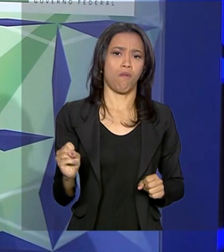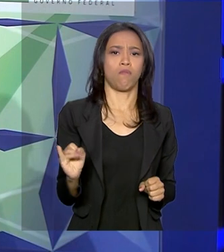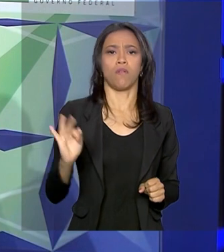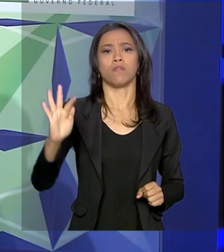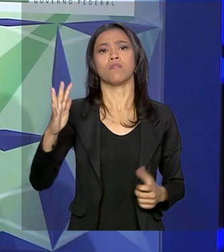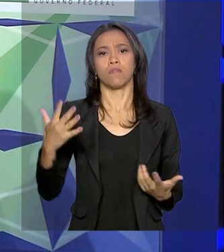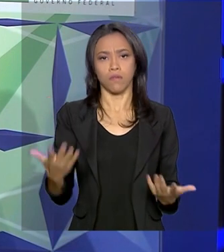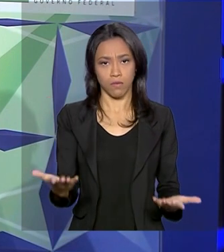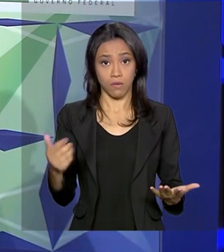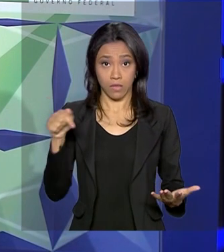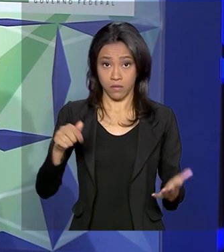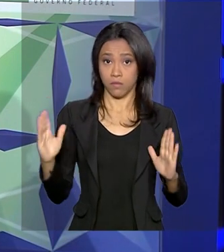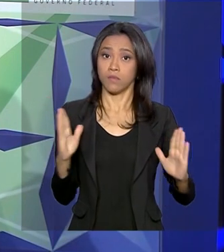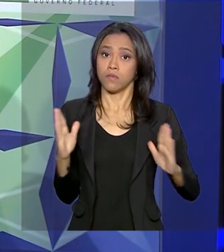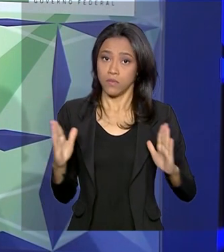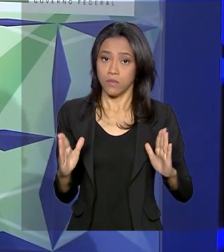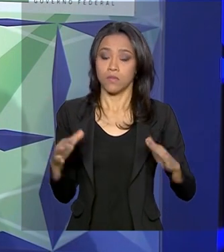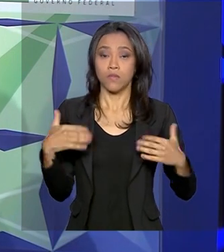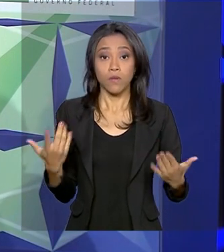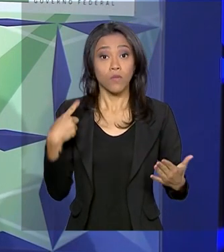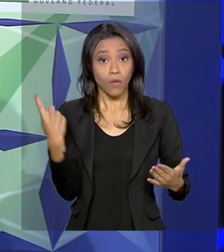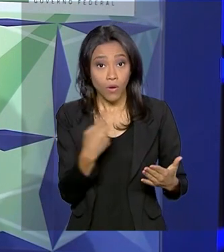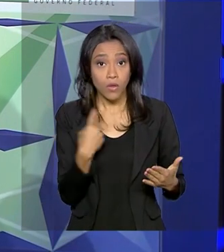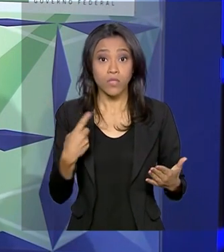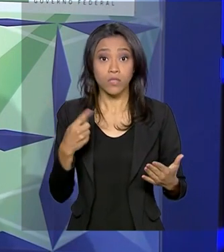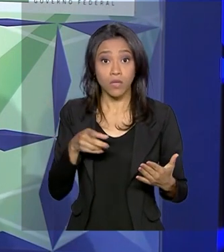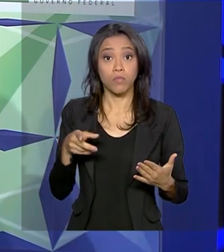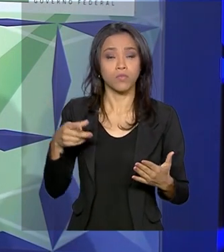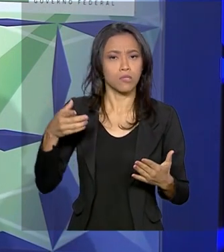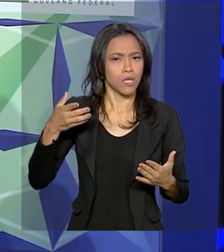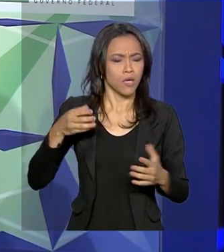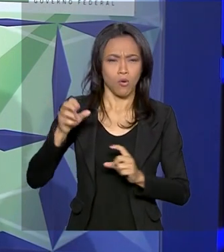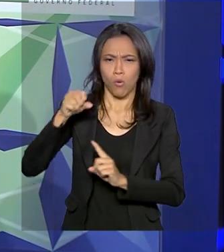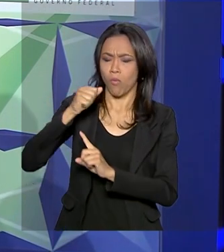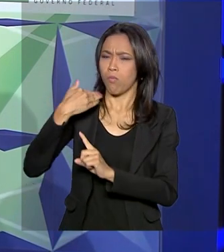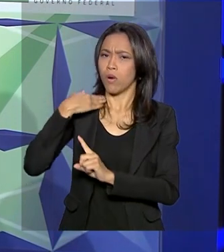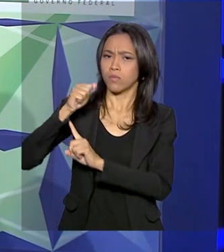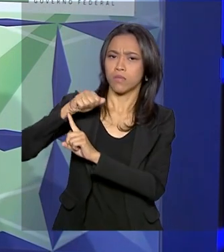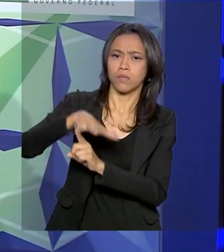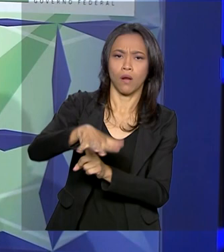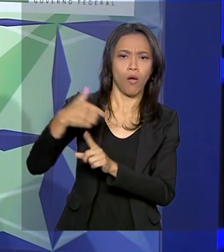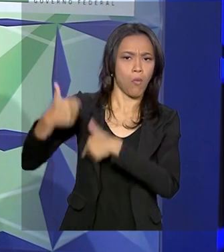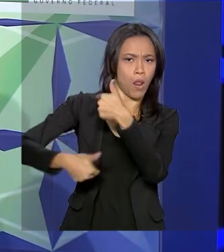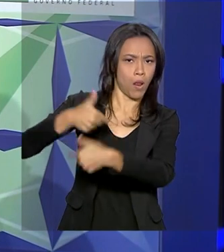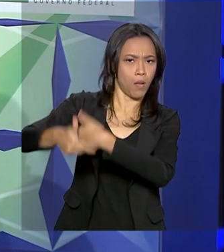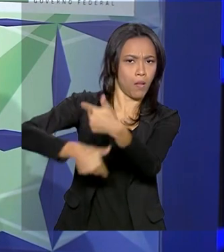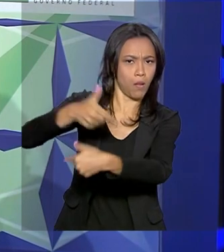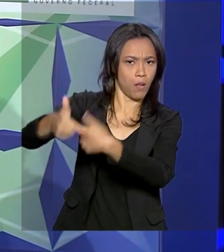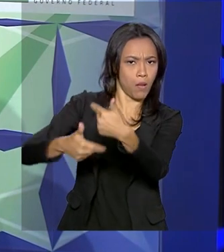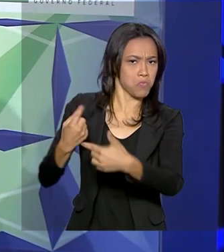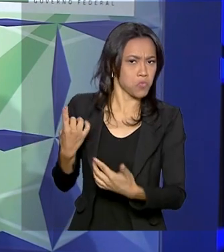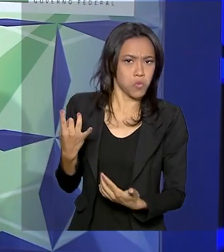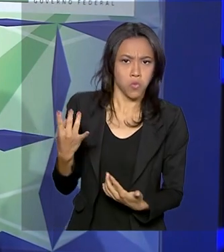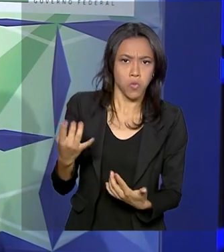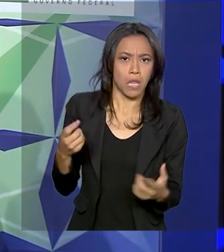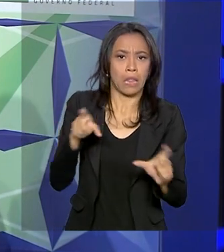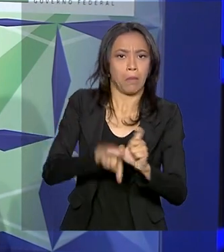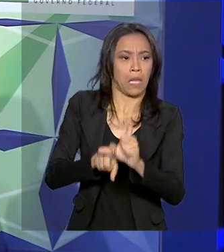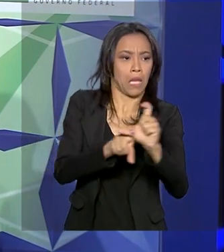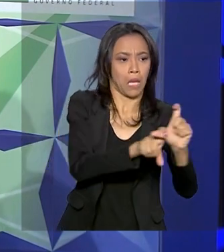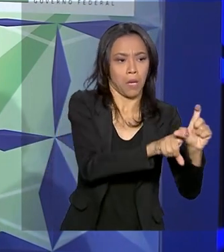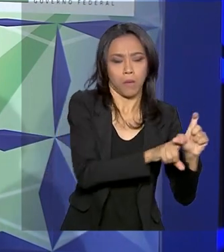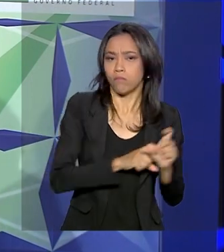desse período. Estamos indo em direção ao Banco Central Independente, já trabalha assim há algum tempo, é uma instituição também que se